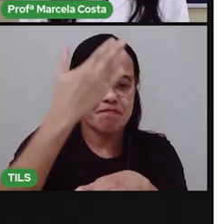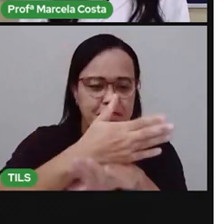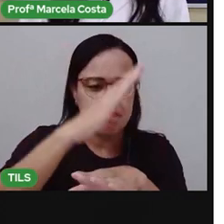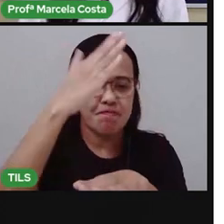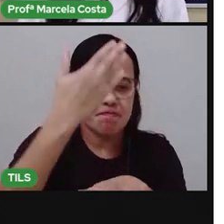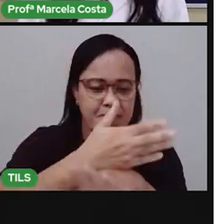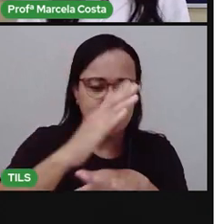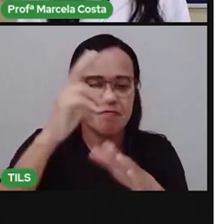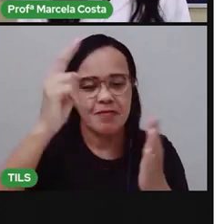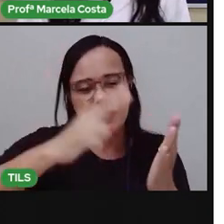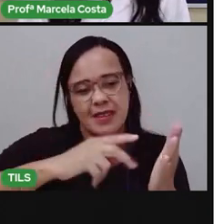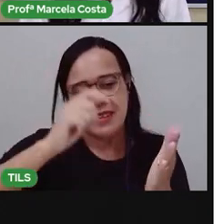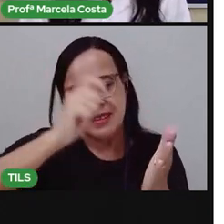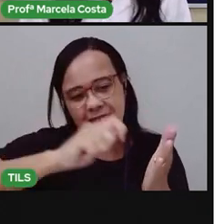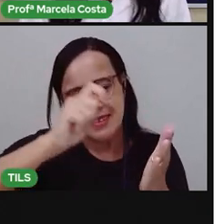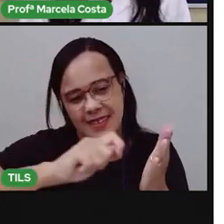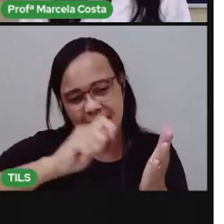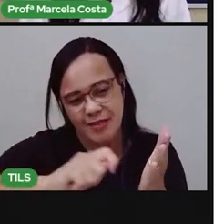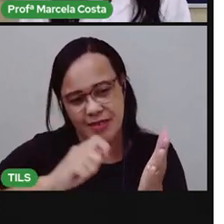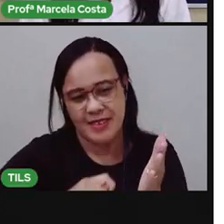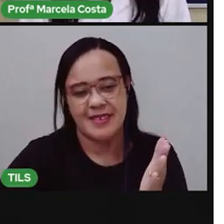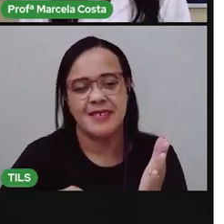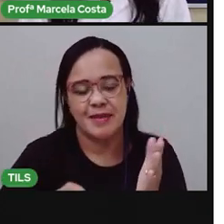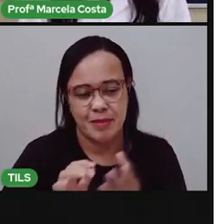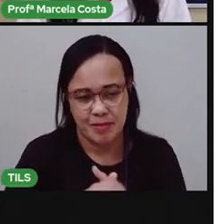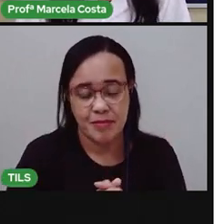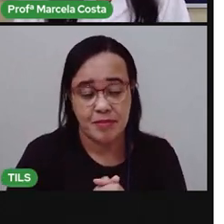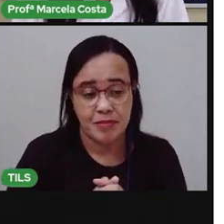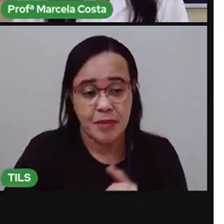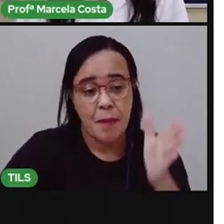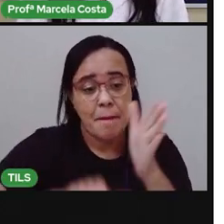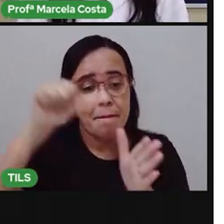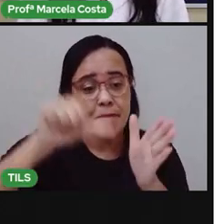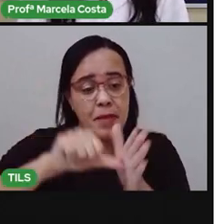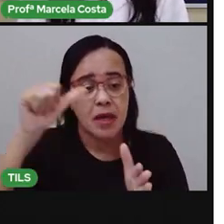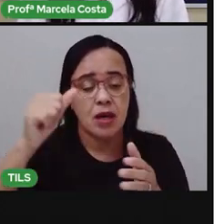Então, primeiro a gente vai fazer uma lista com o nome de alimentos.